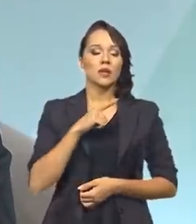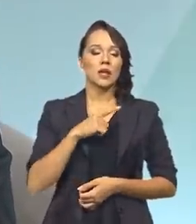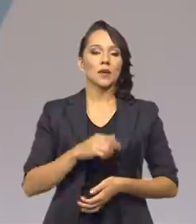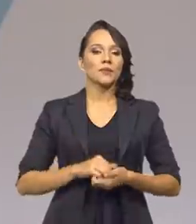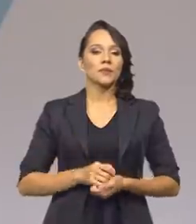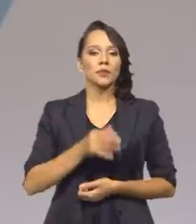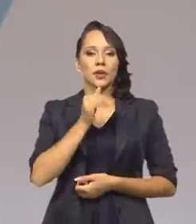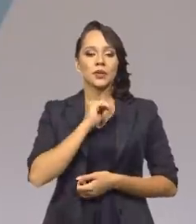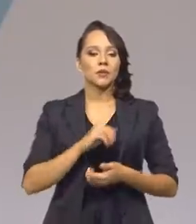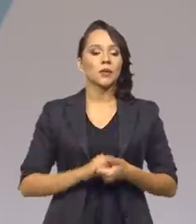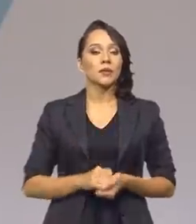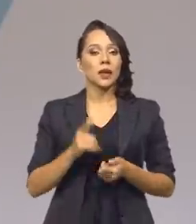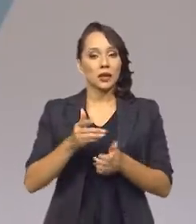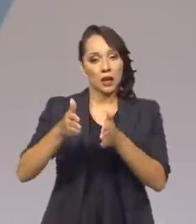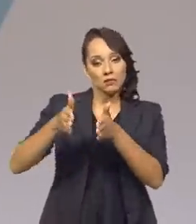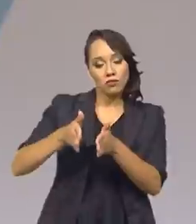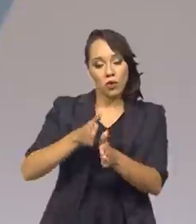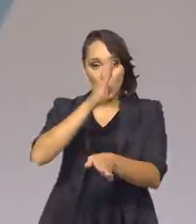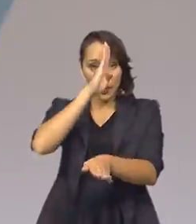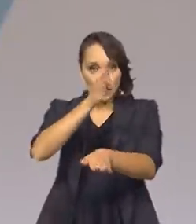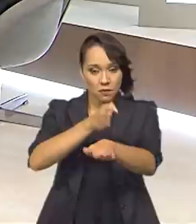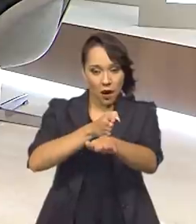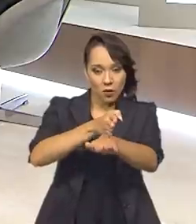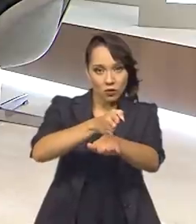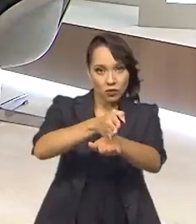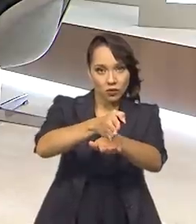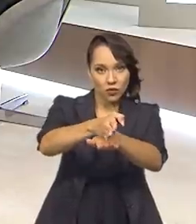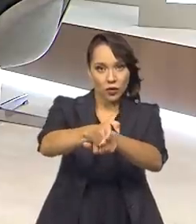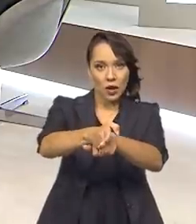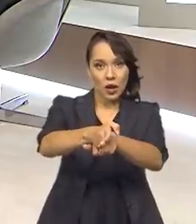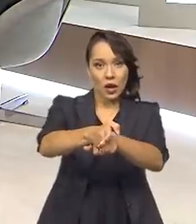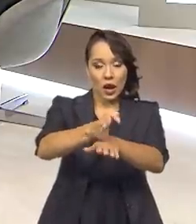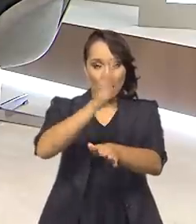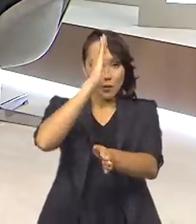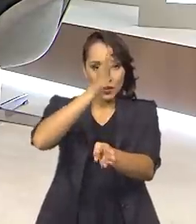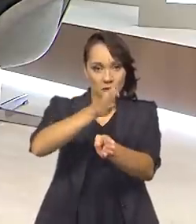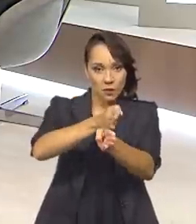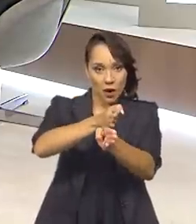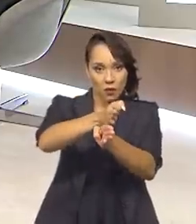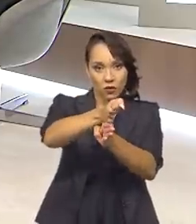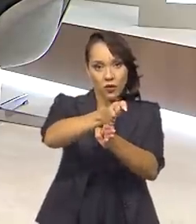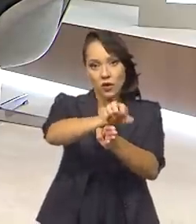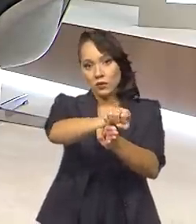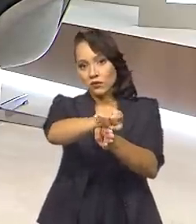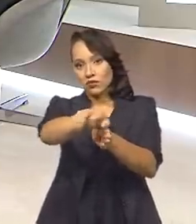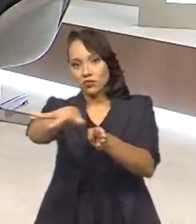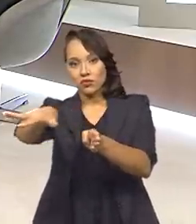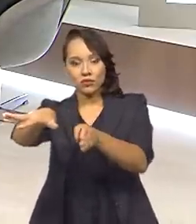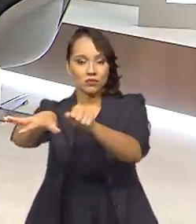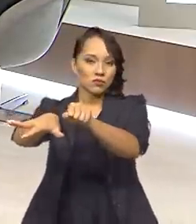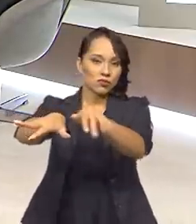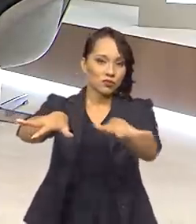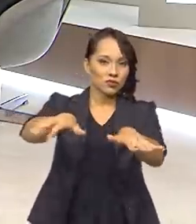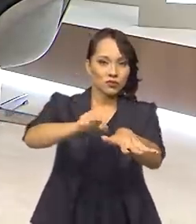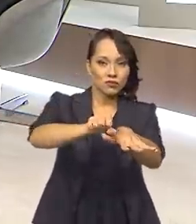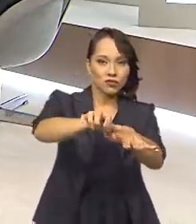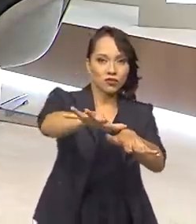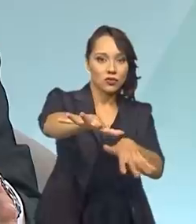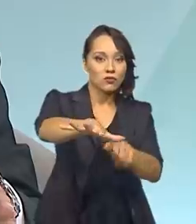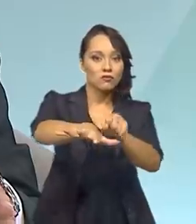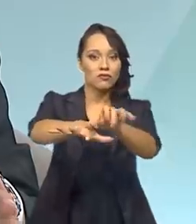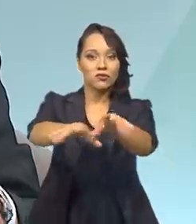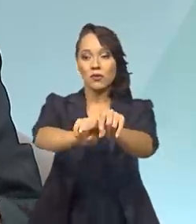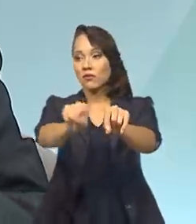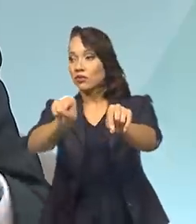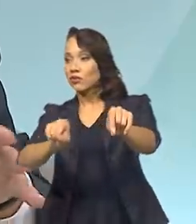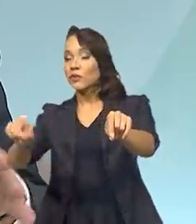de canal principal ou de eixo principal e, a partir dele, há uma série de canais acessórios com as ramificações